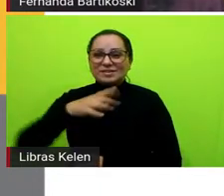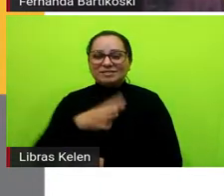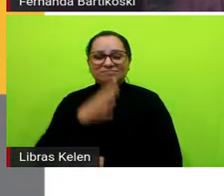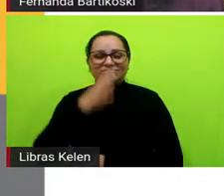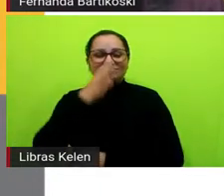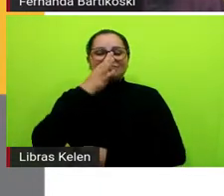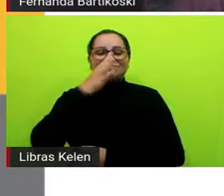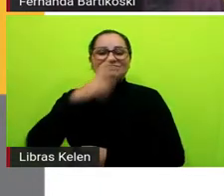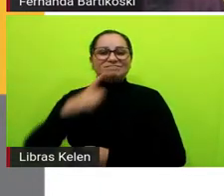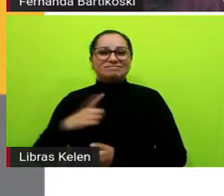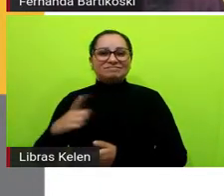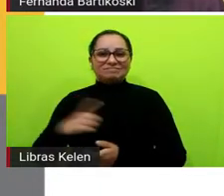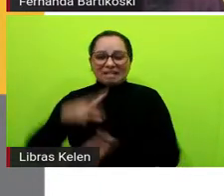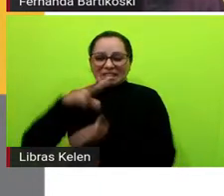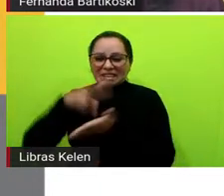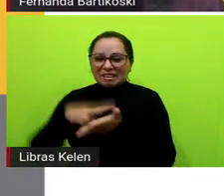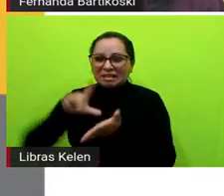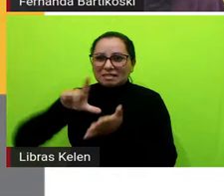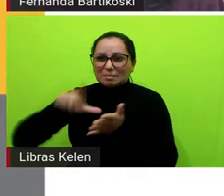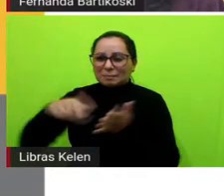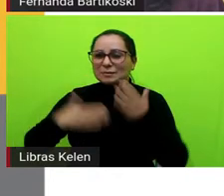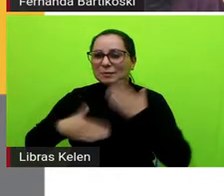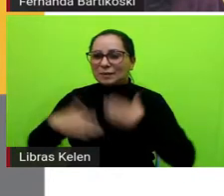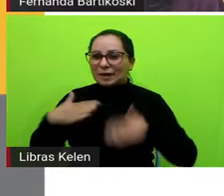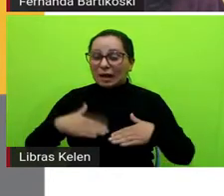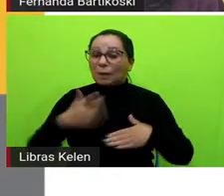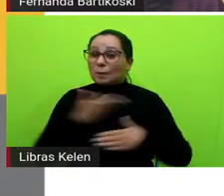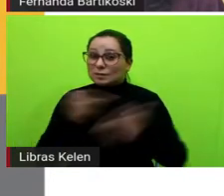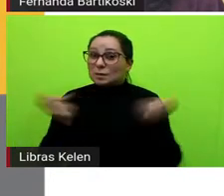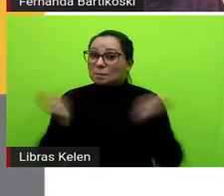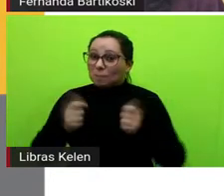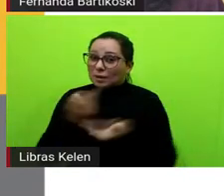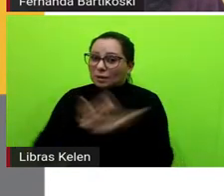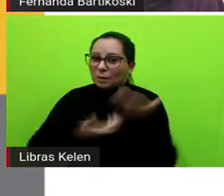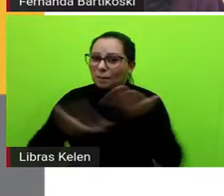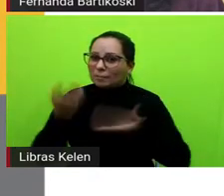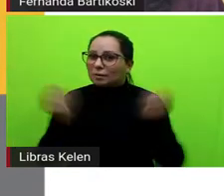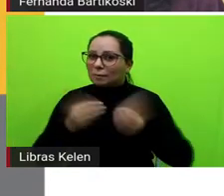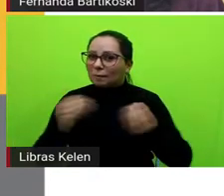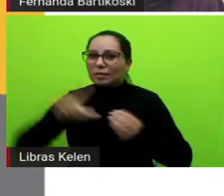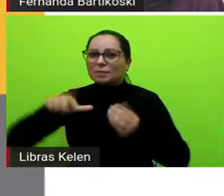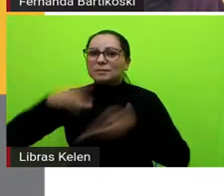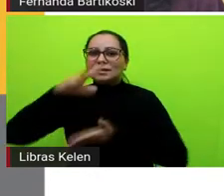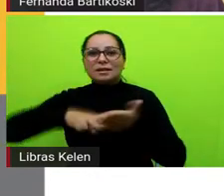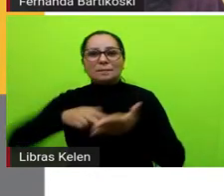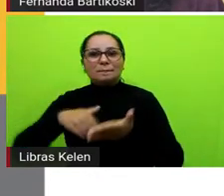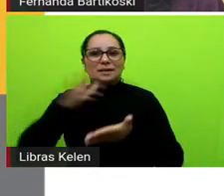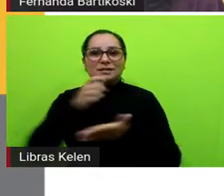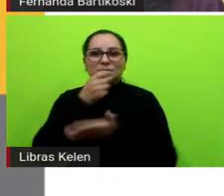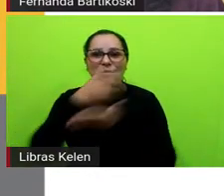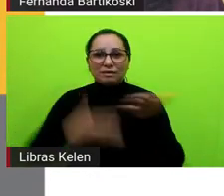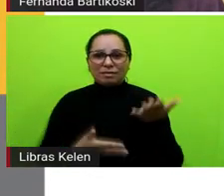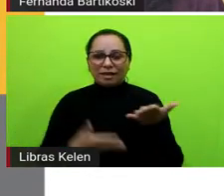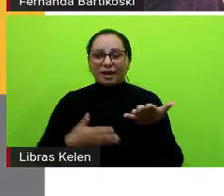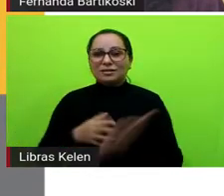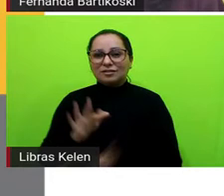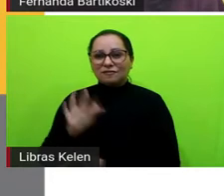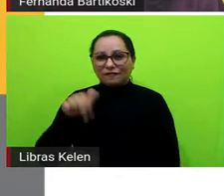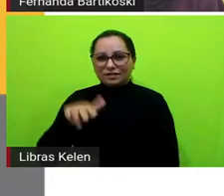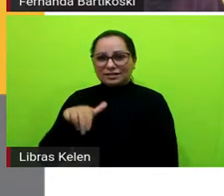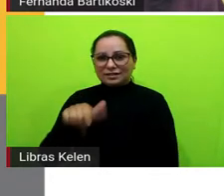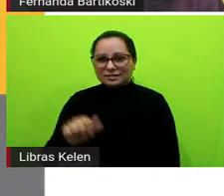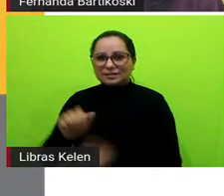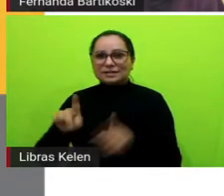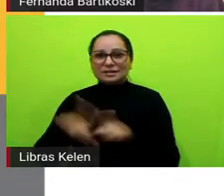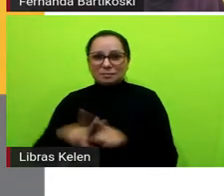quer ler com mais calma. Não deixem de compartilhar, daqui a pouco eu vou ler mais alguns comentários, Fernanda também pode ir lendo.